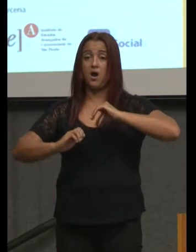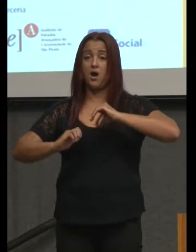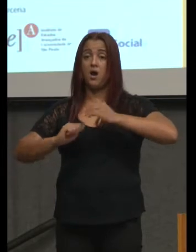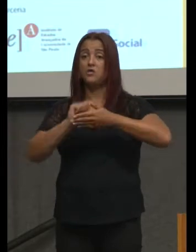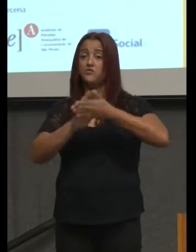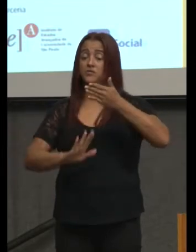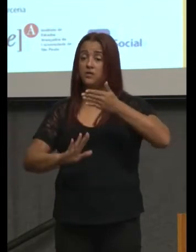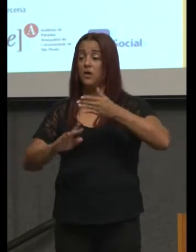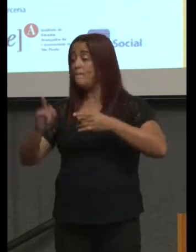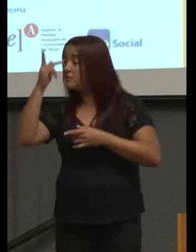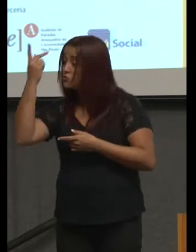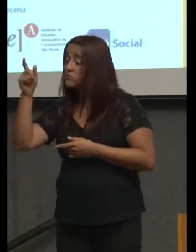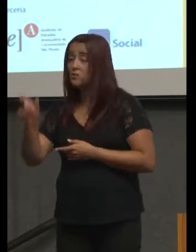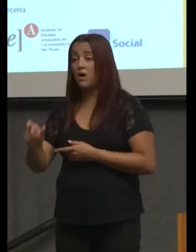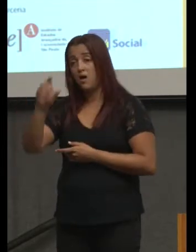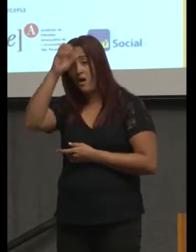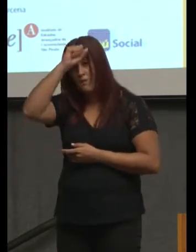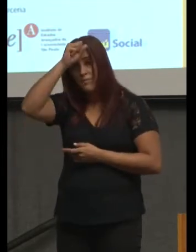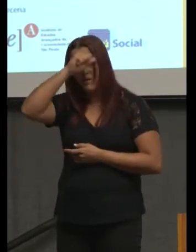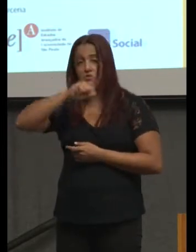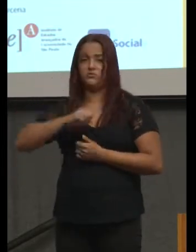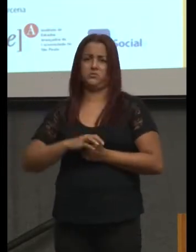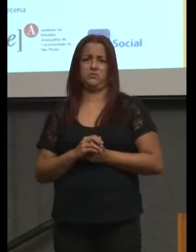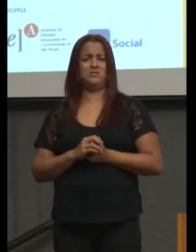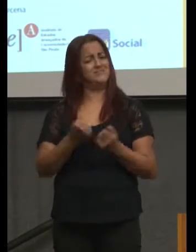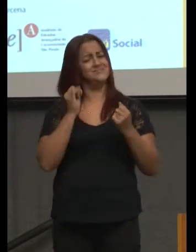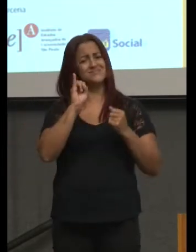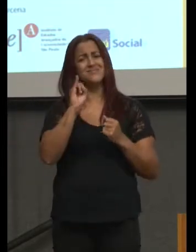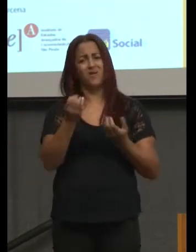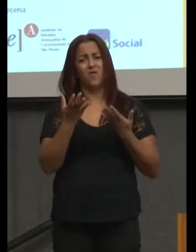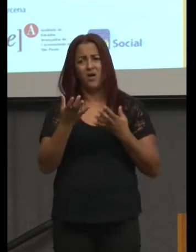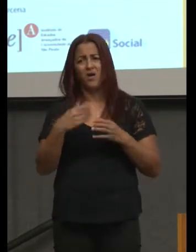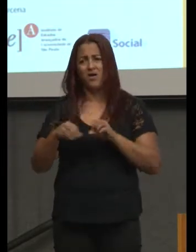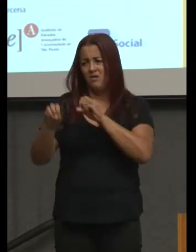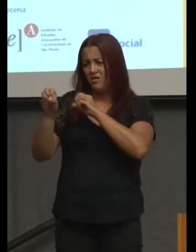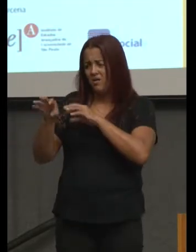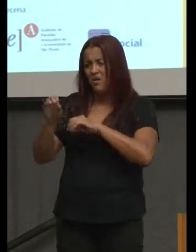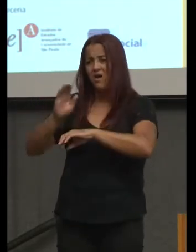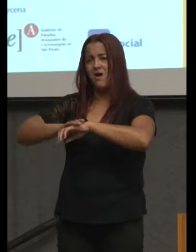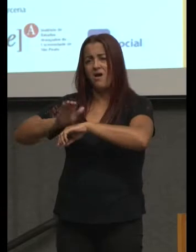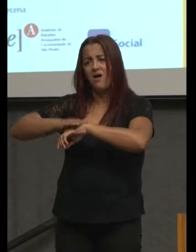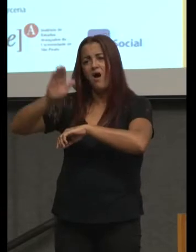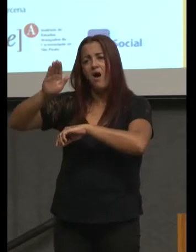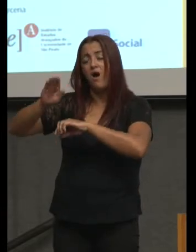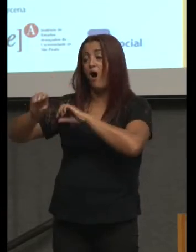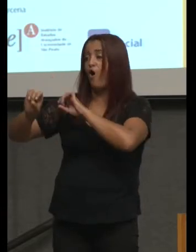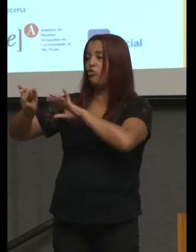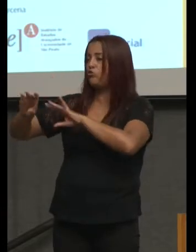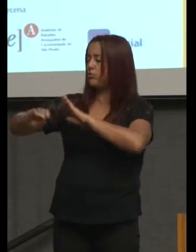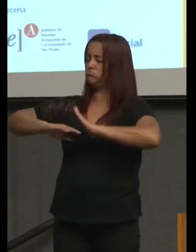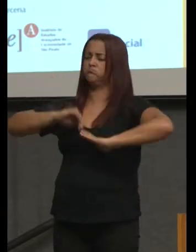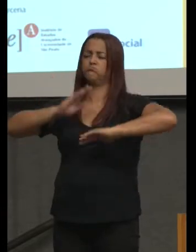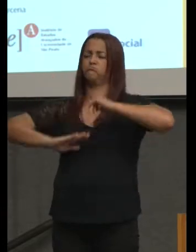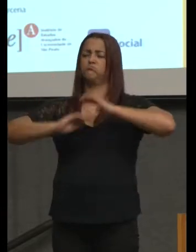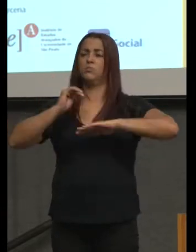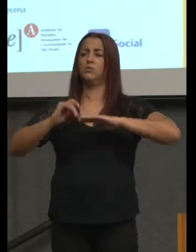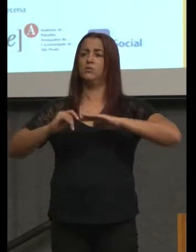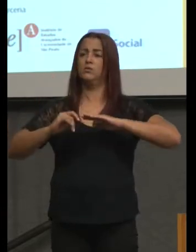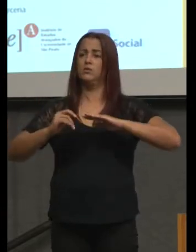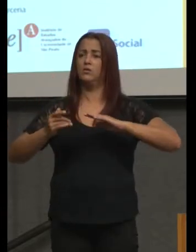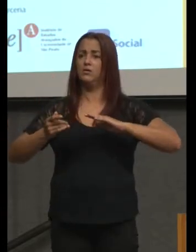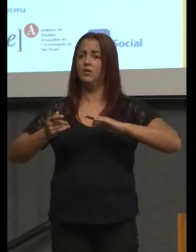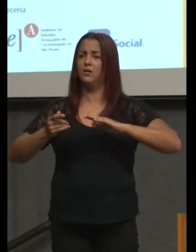autonomia, corresponsabilidade, solidariedade, eu tenho que ter atividades planejadas em que essas